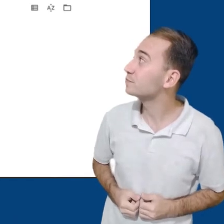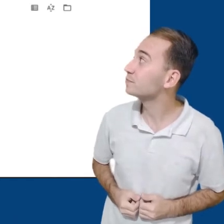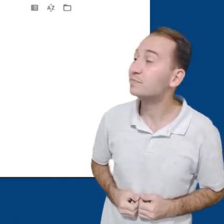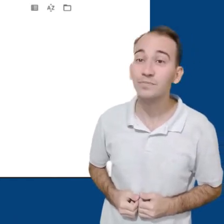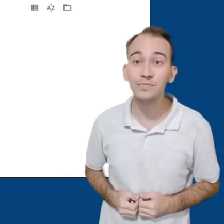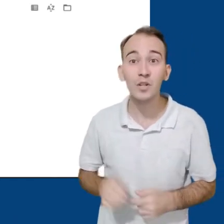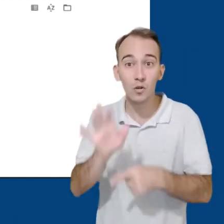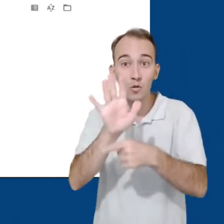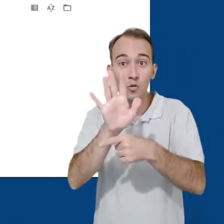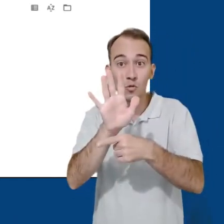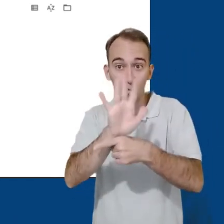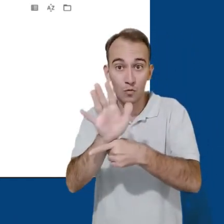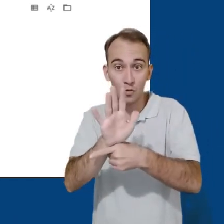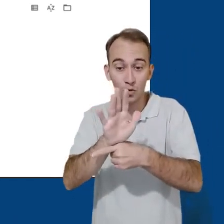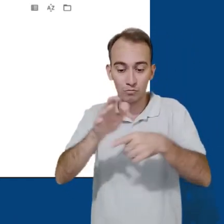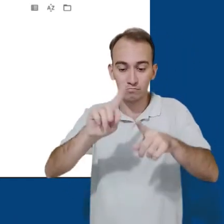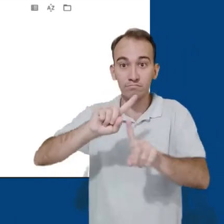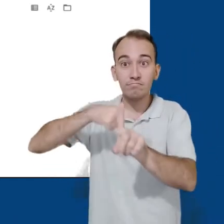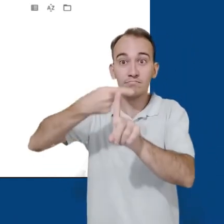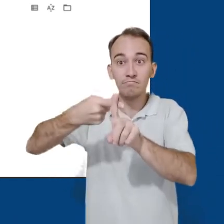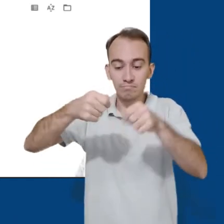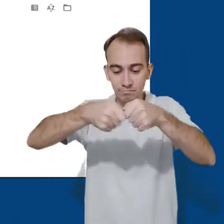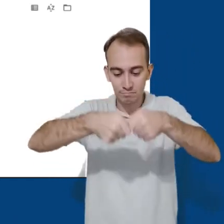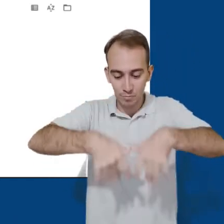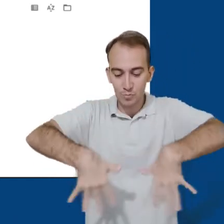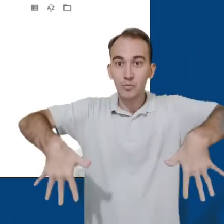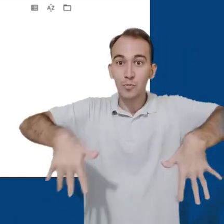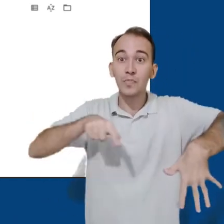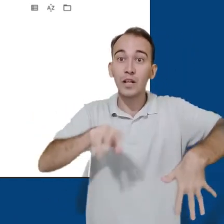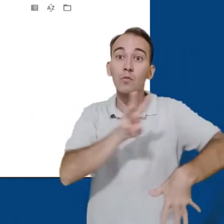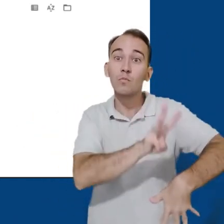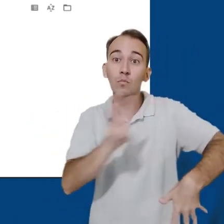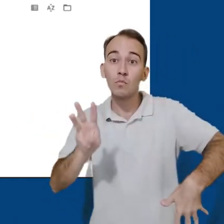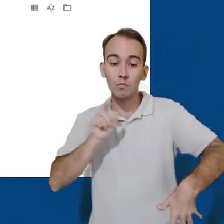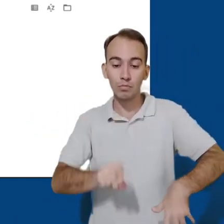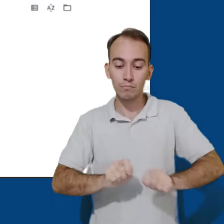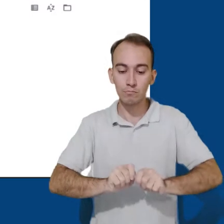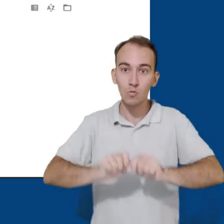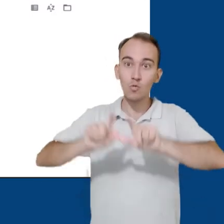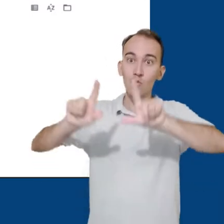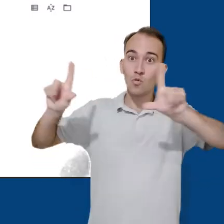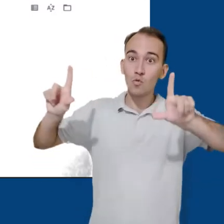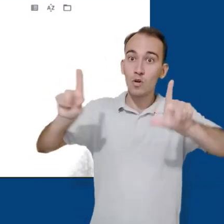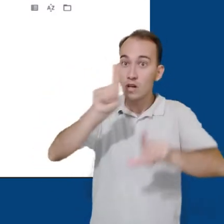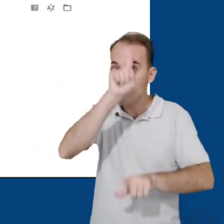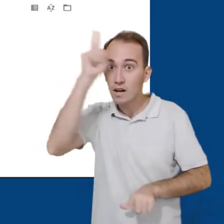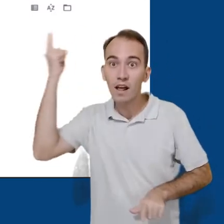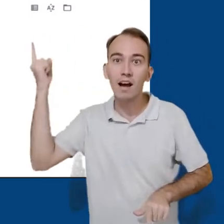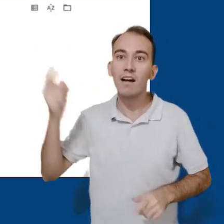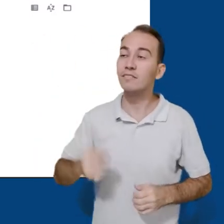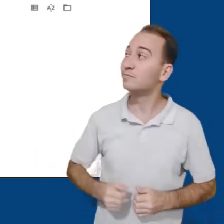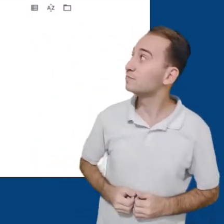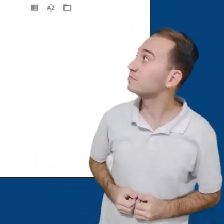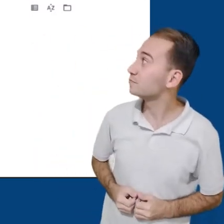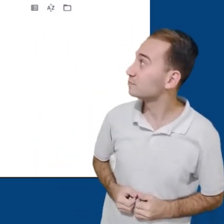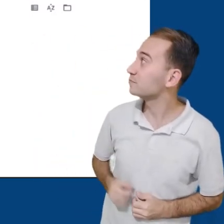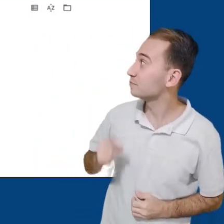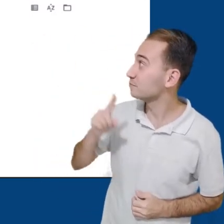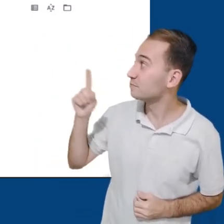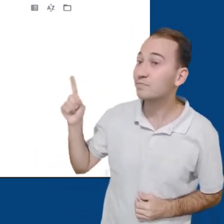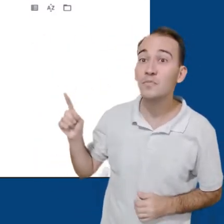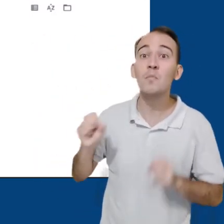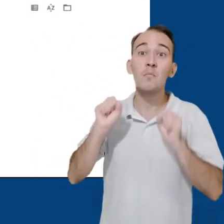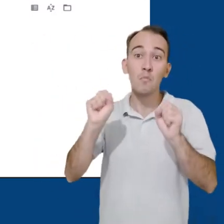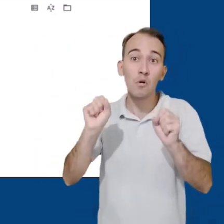vídeo. Ao chegar na plataforma, podemos criar um documento novo ou a partir de um modelo já oferecido pelo Google e podemos